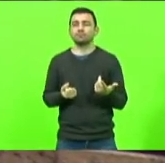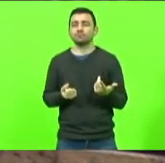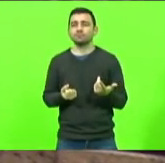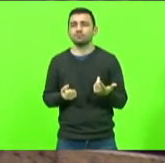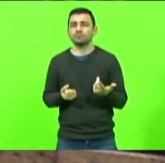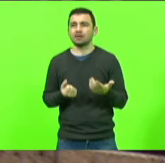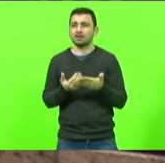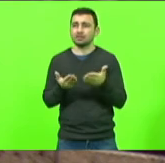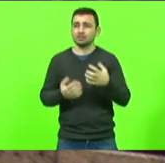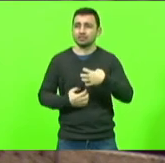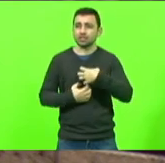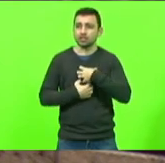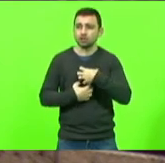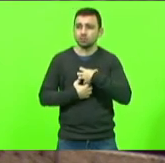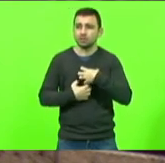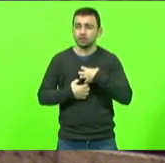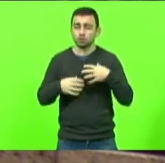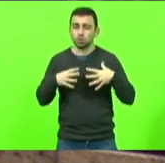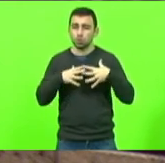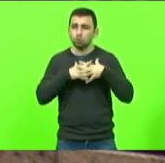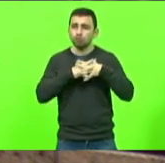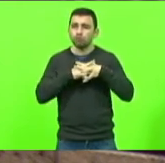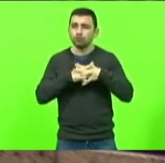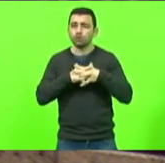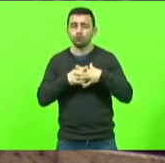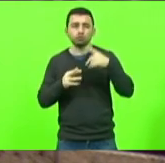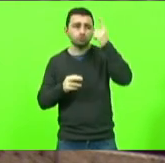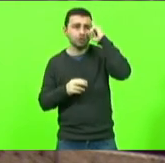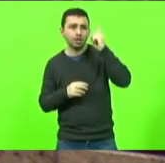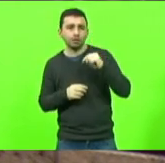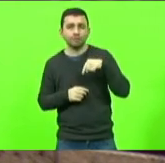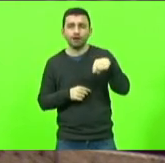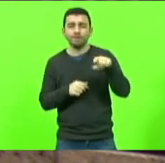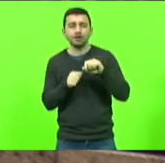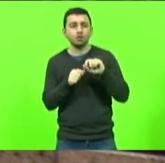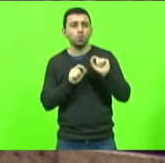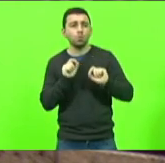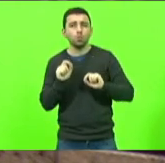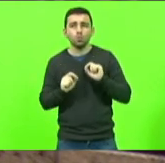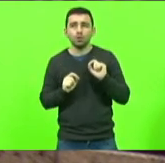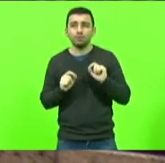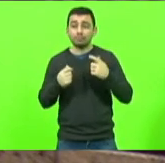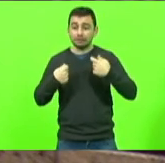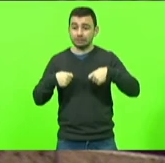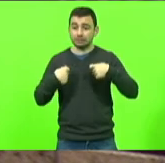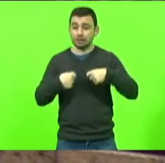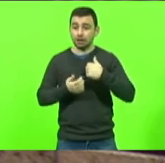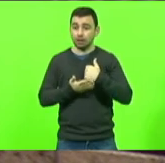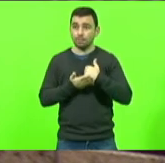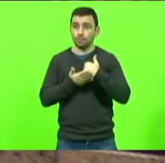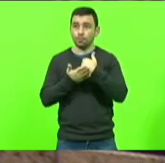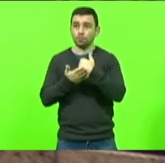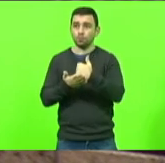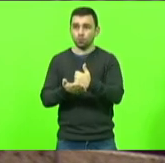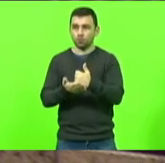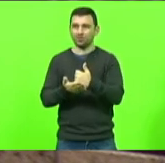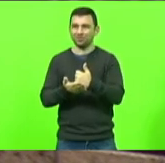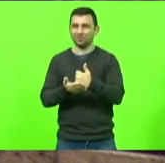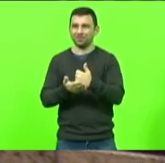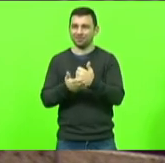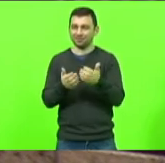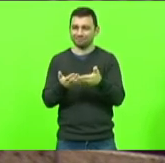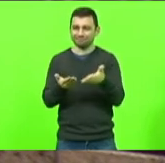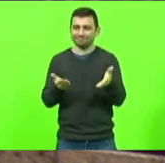sentimentos de confusão sem saber o que fazer precisando dessa força e que normalmente se busca na